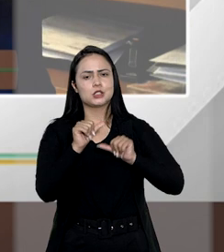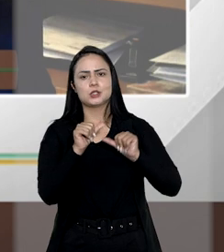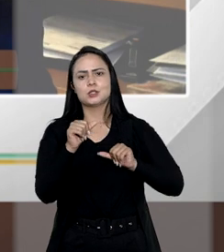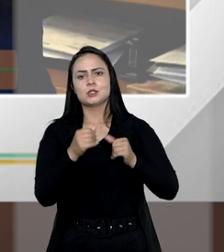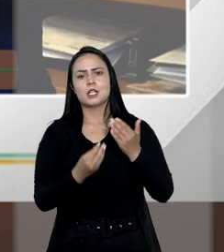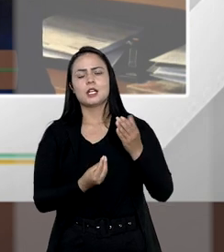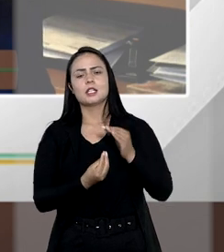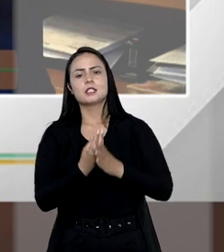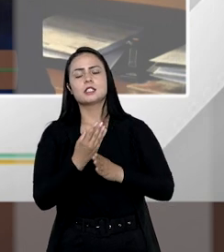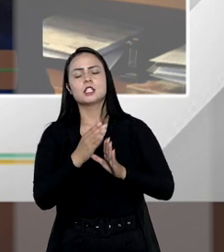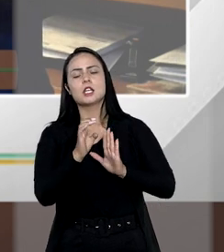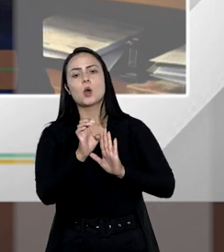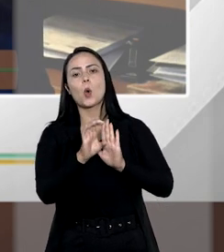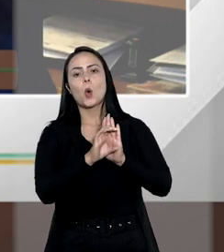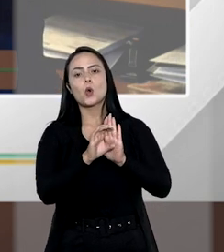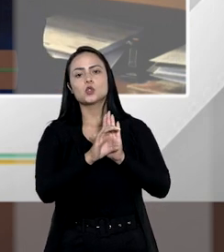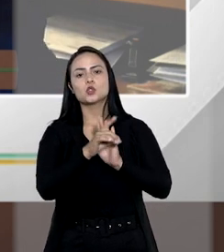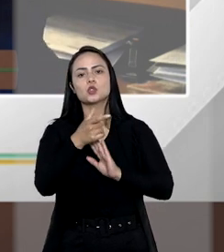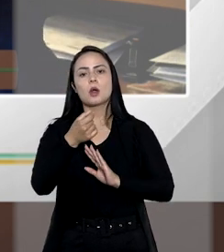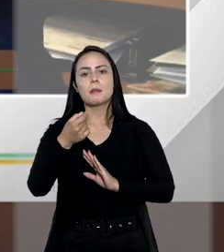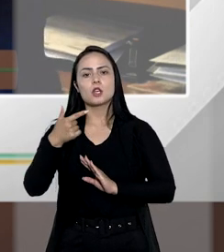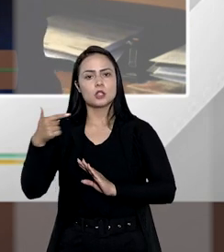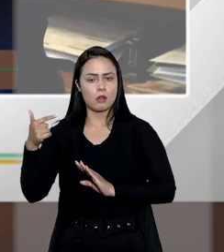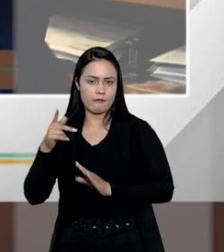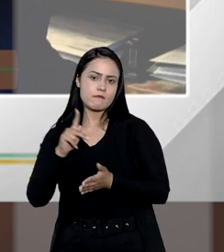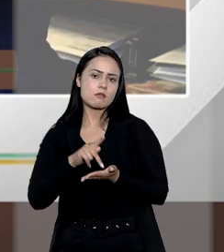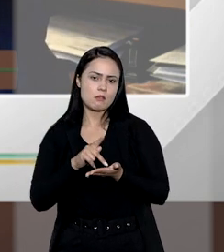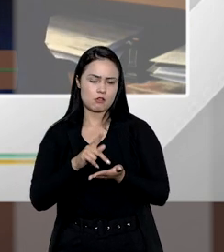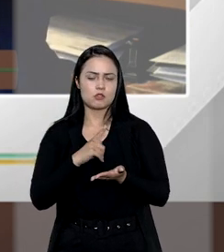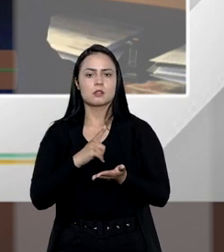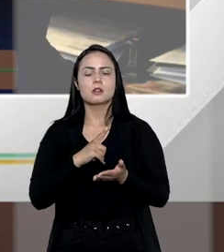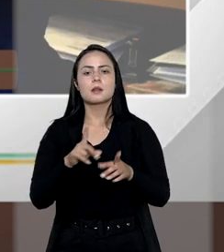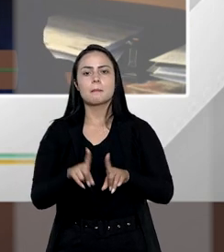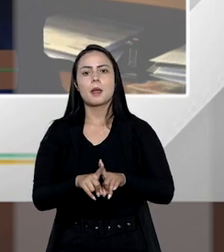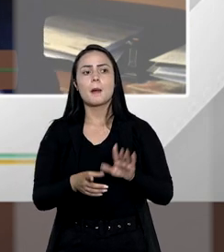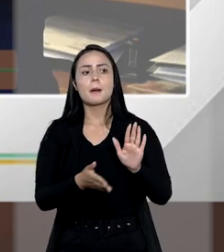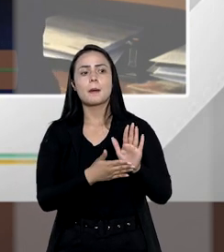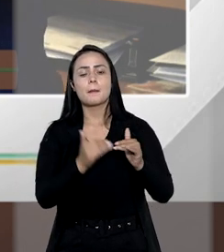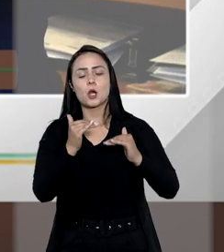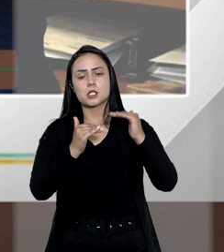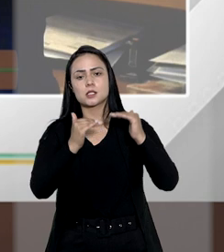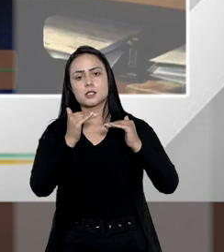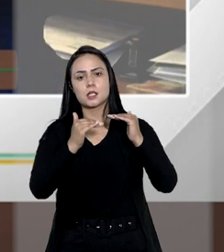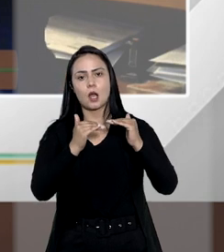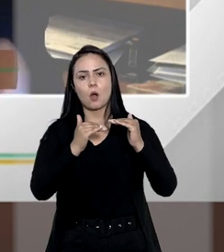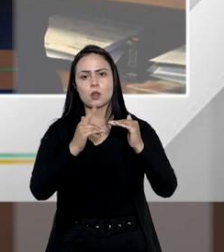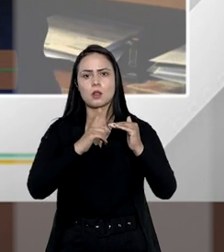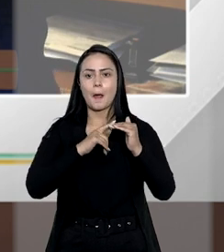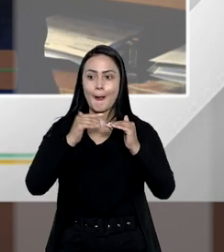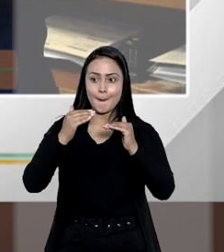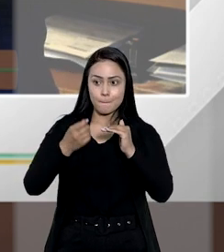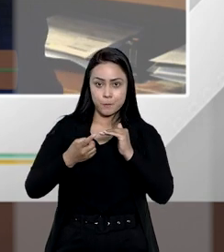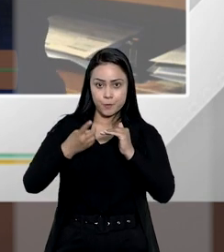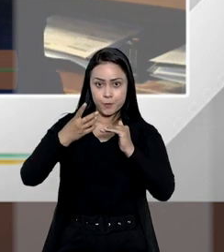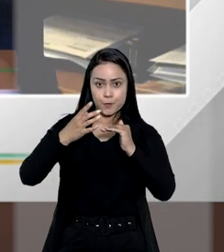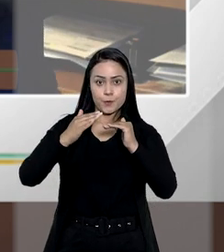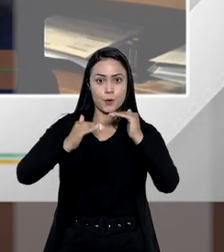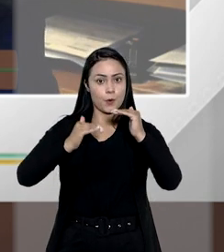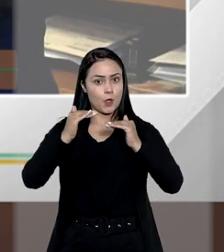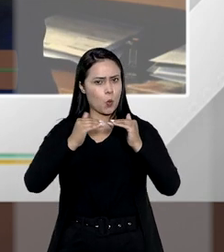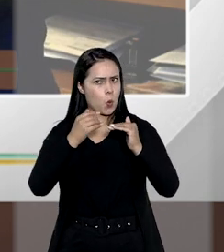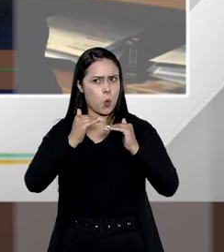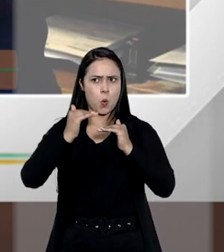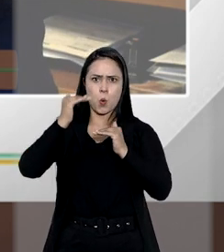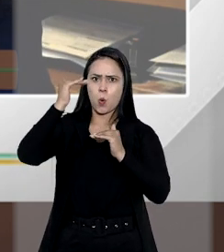da edição do Código de 2002. Tanto é verdade que existe uma grande proposição, um movimento